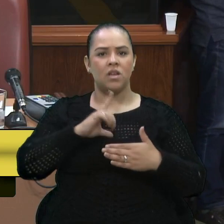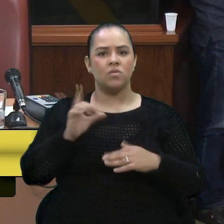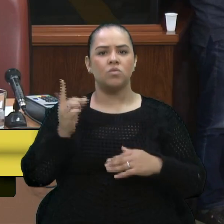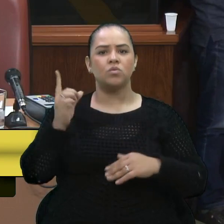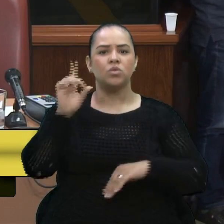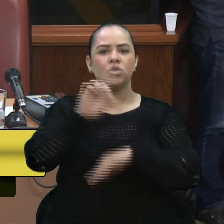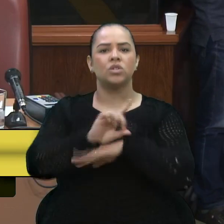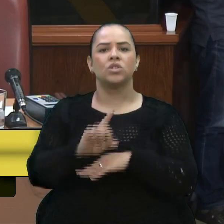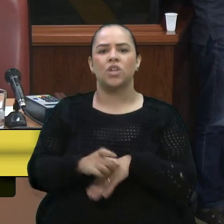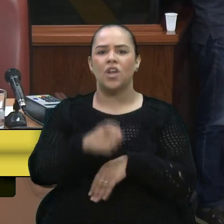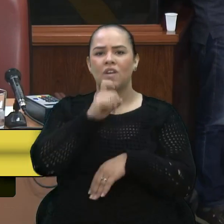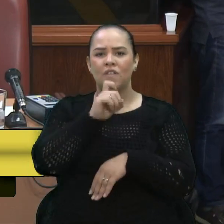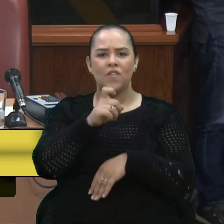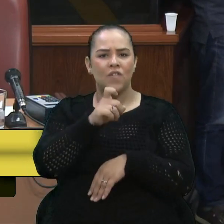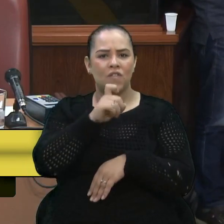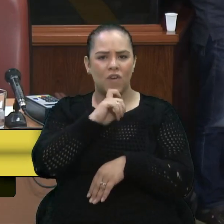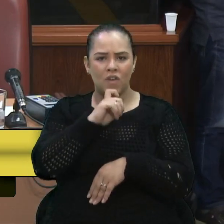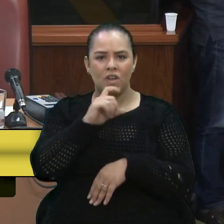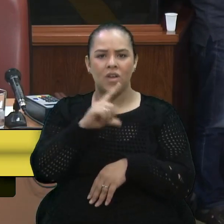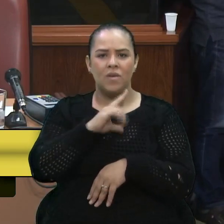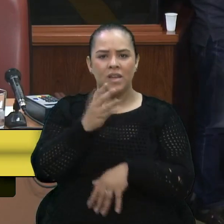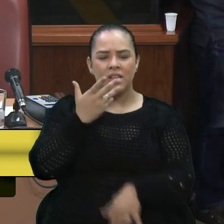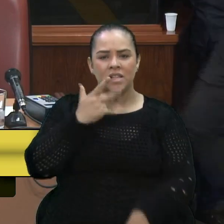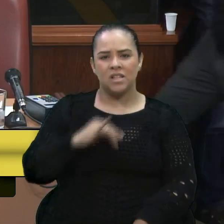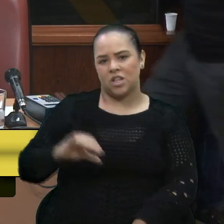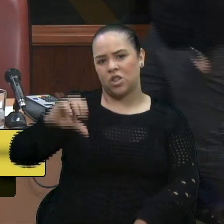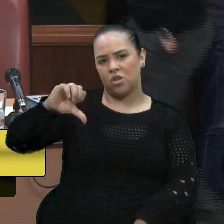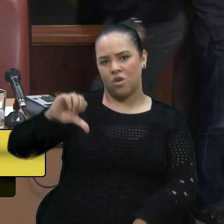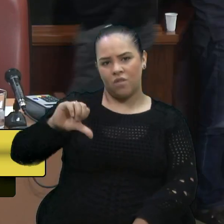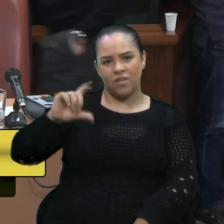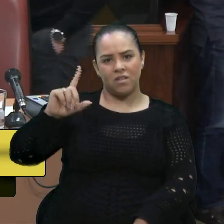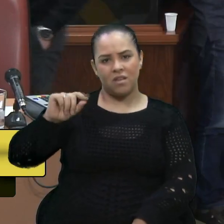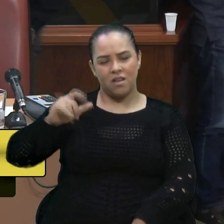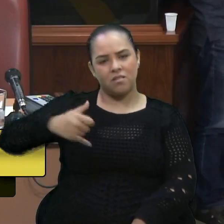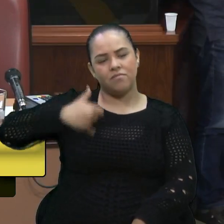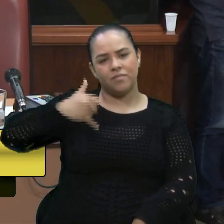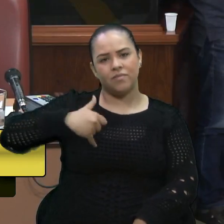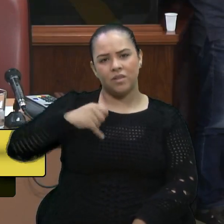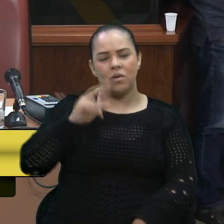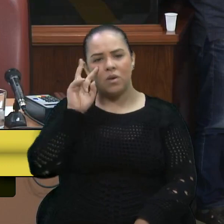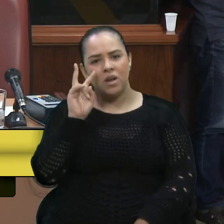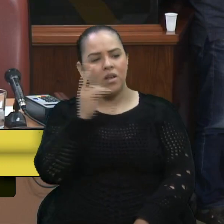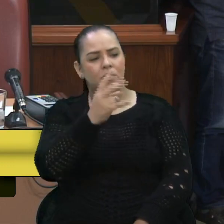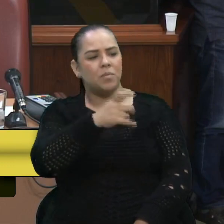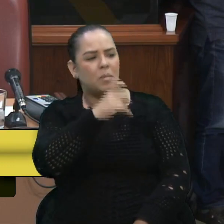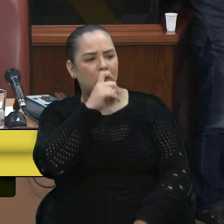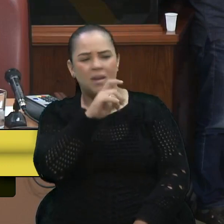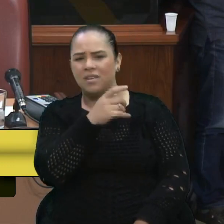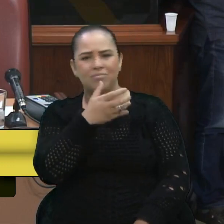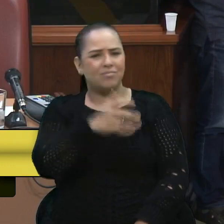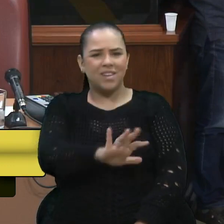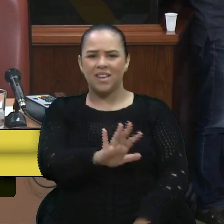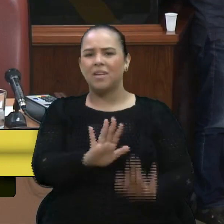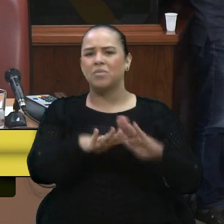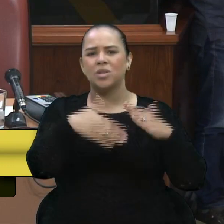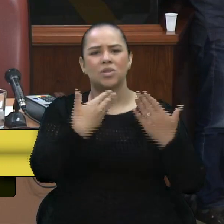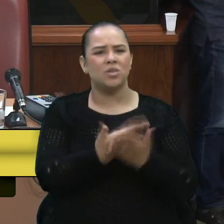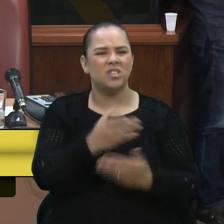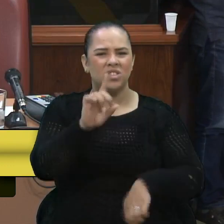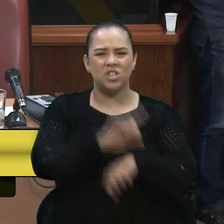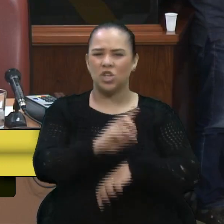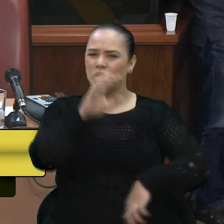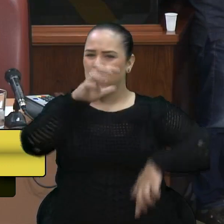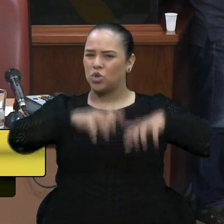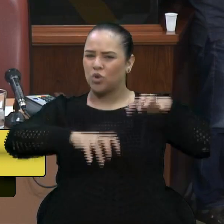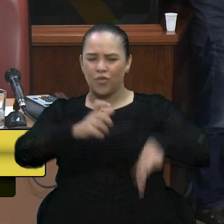muito frio. Eu era pequena, devia ter nove, dez anos. E eu olhei para o meu pai e eu disse para o meu pai que eu não queria ir para a escola naquele dia, chovia,